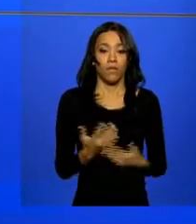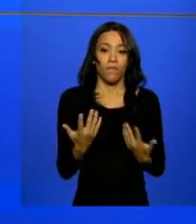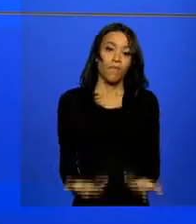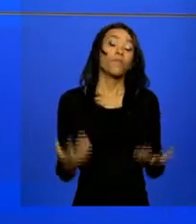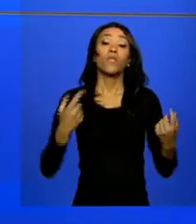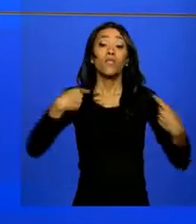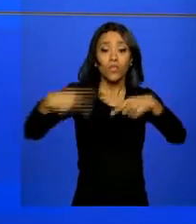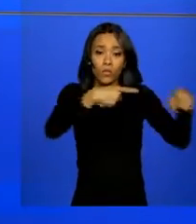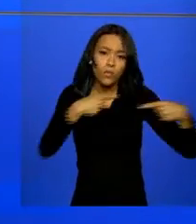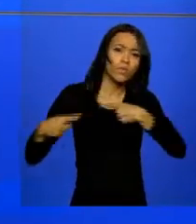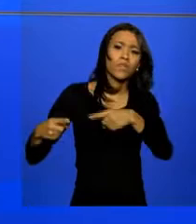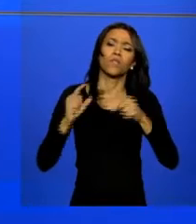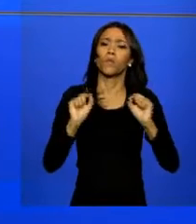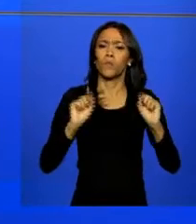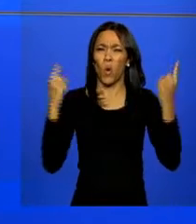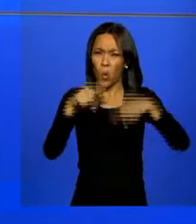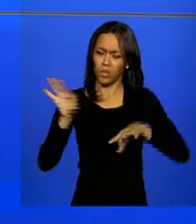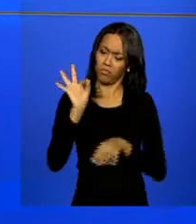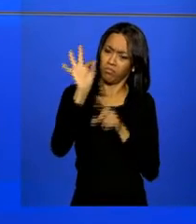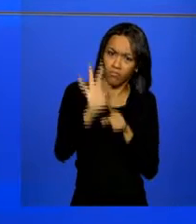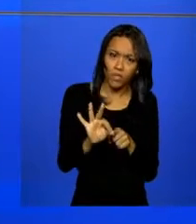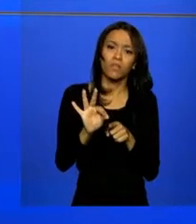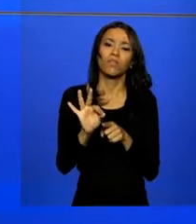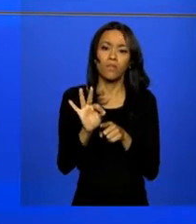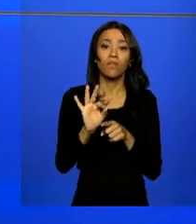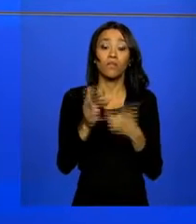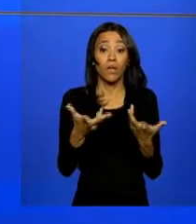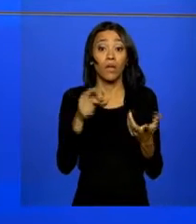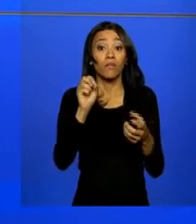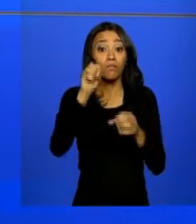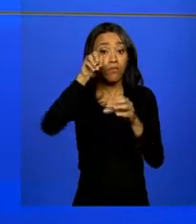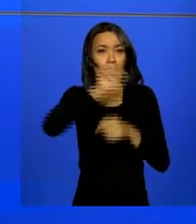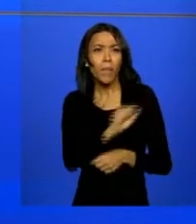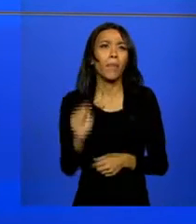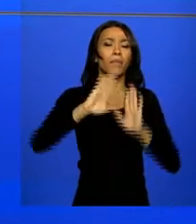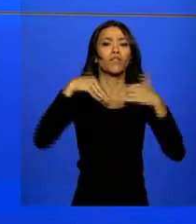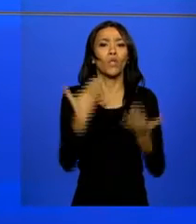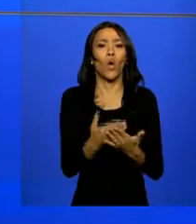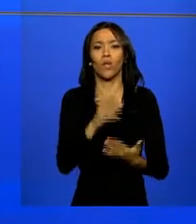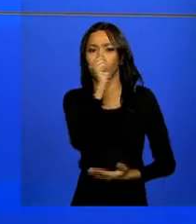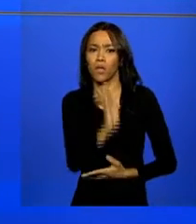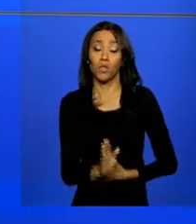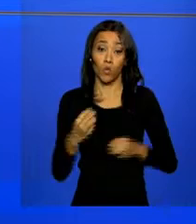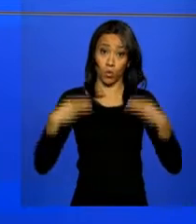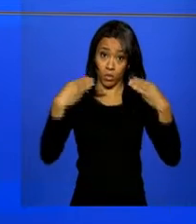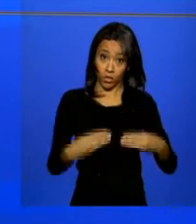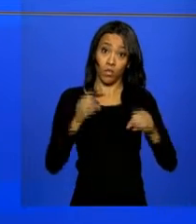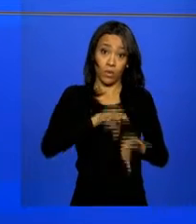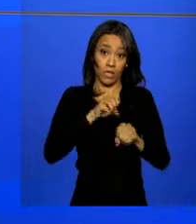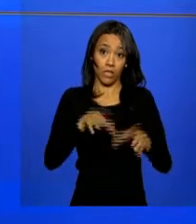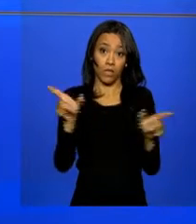discutir ações de mobilização contra o mosquito Aedes aegypti nas redes de ensino de todo o país, o Ministro da Educação, Aluísio